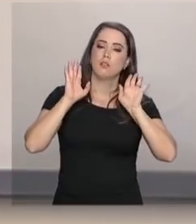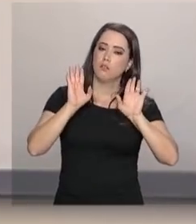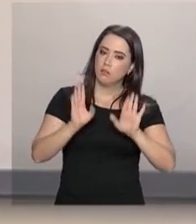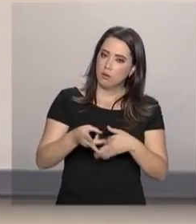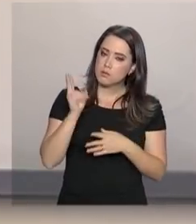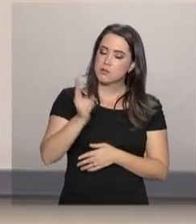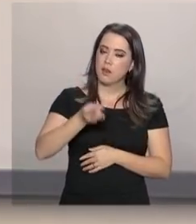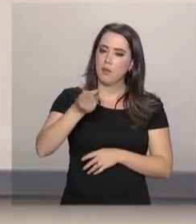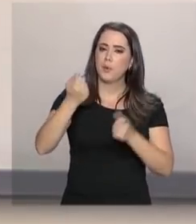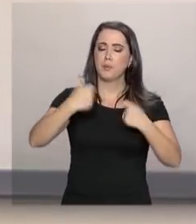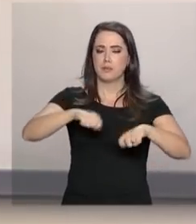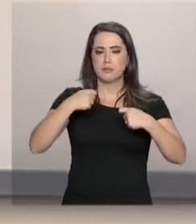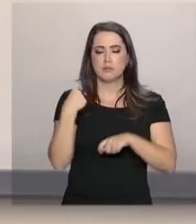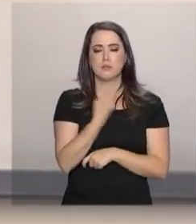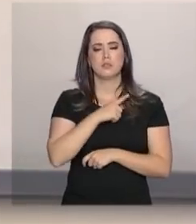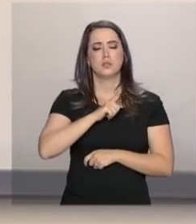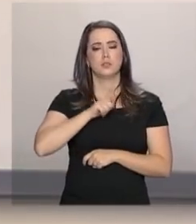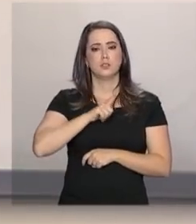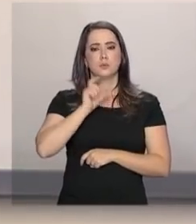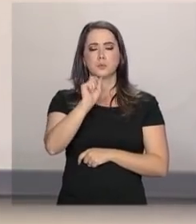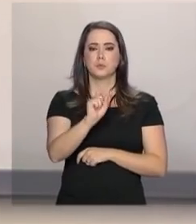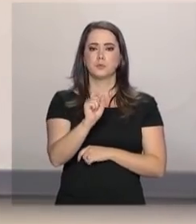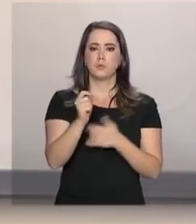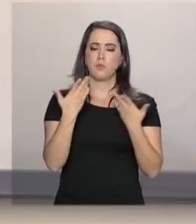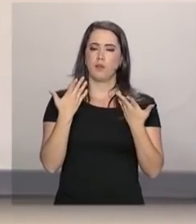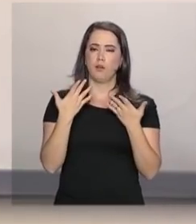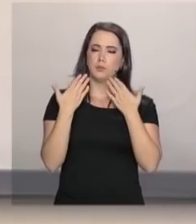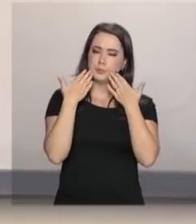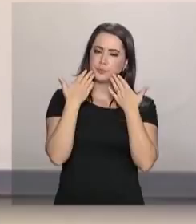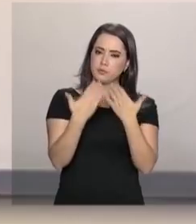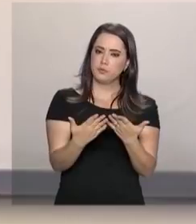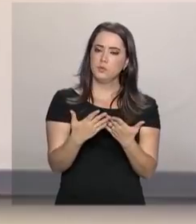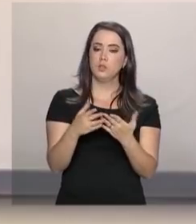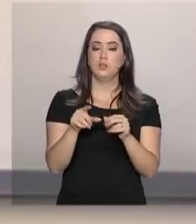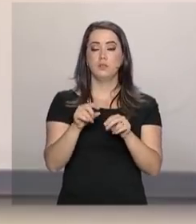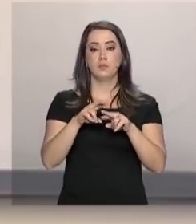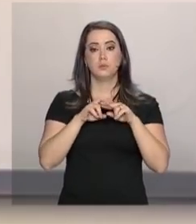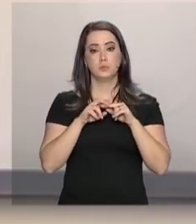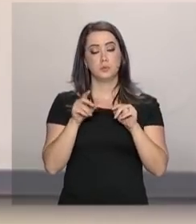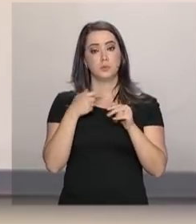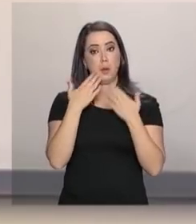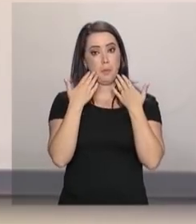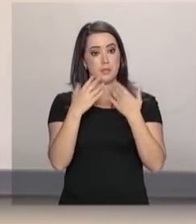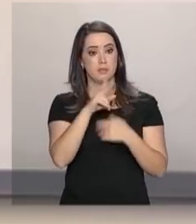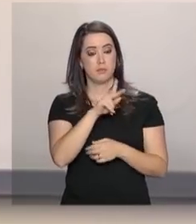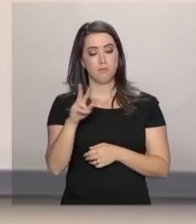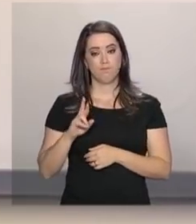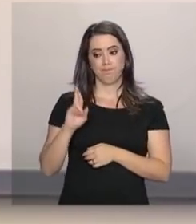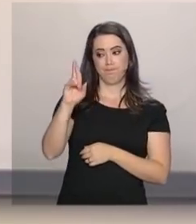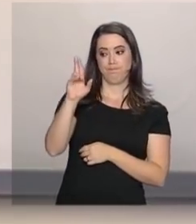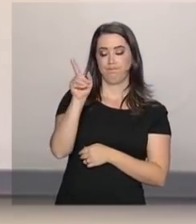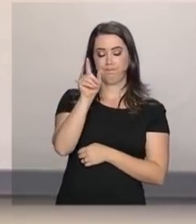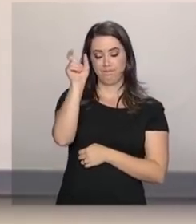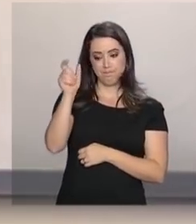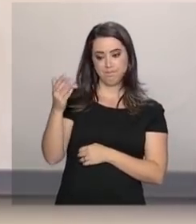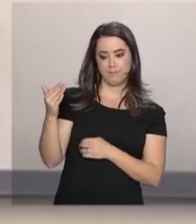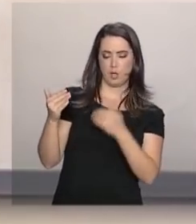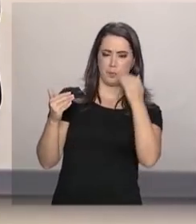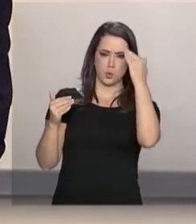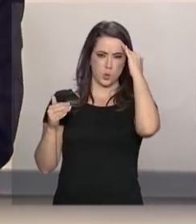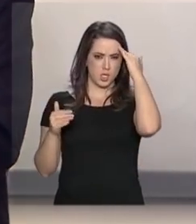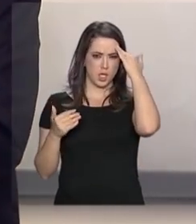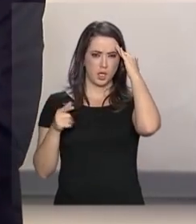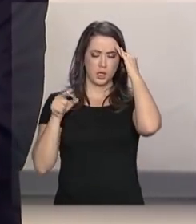necessidade nós termos essa demonstração feita para a autoridade, para que ela possa entender